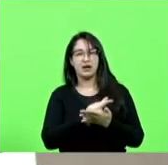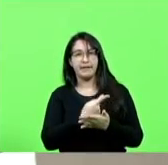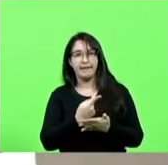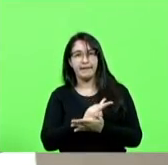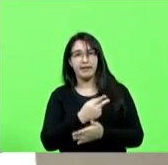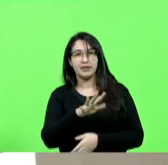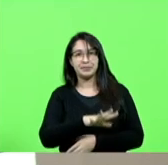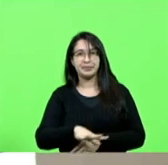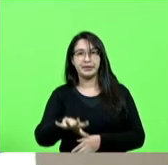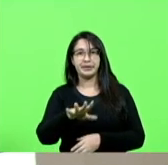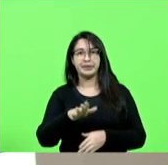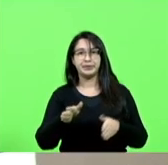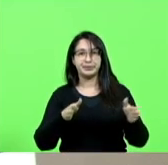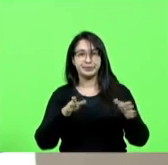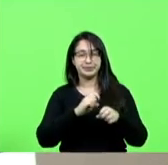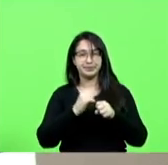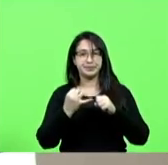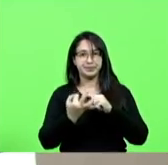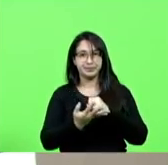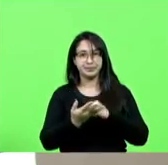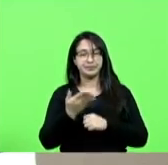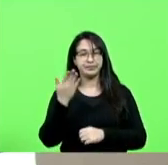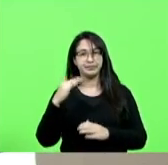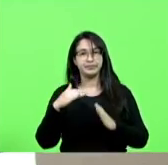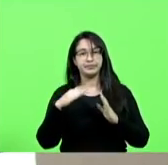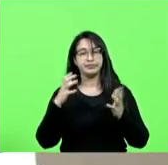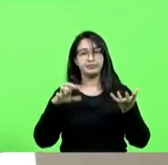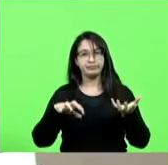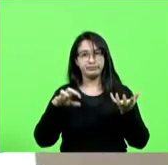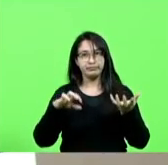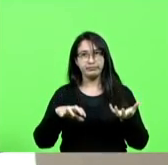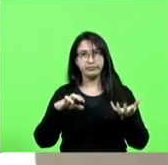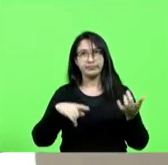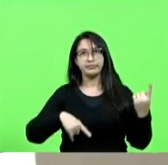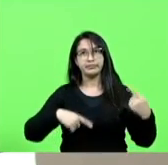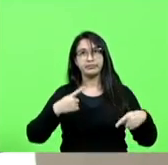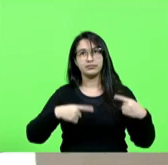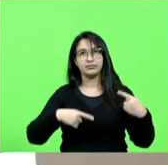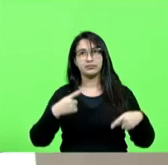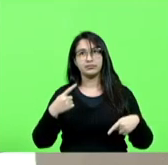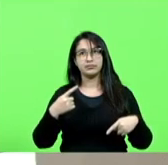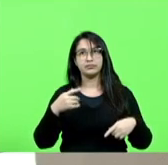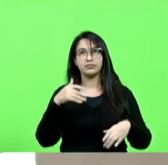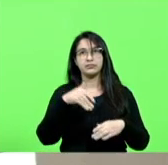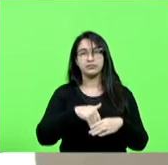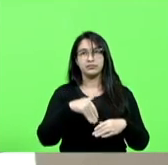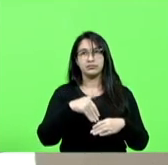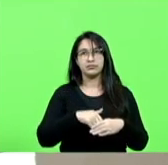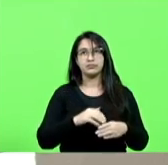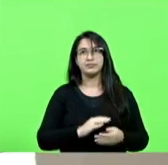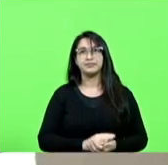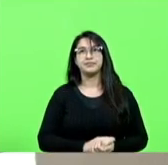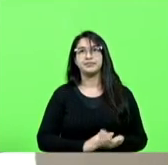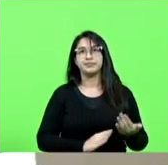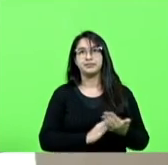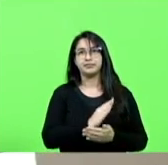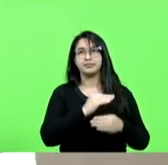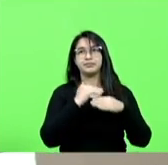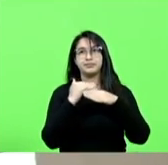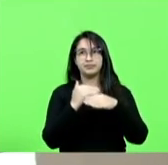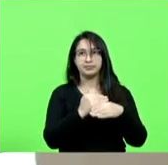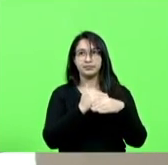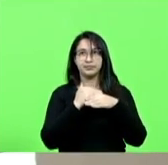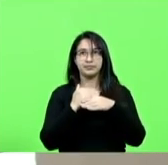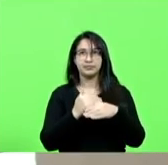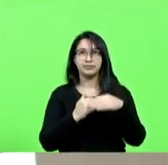Nacional. Em discussão. Não havendo quem queira discutir. Em votação. Deputados que aprovam, permaneça como se encontra. Aprovado por